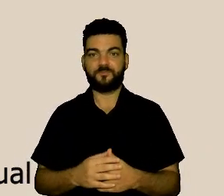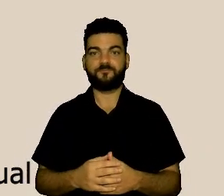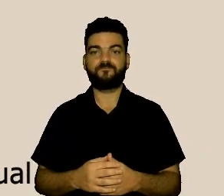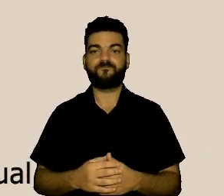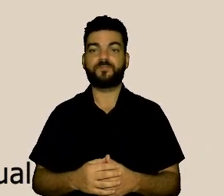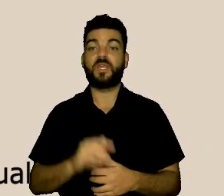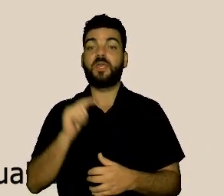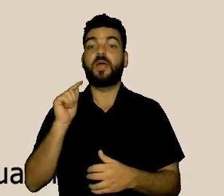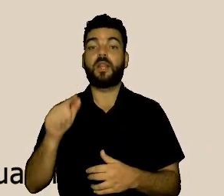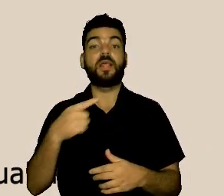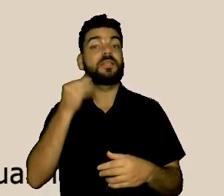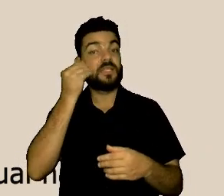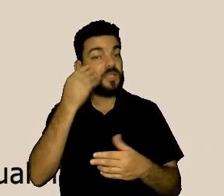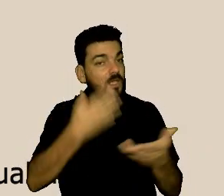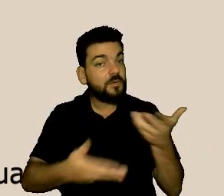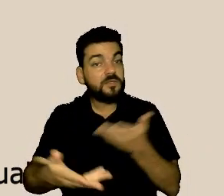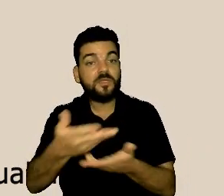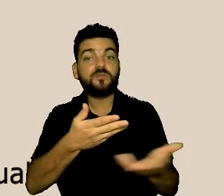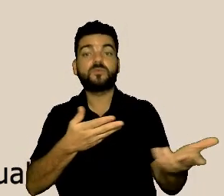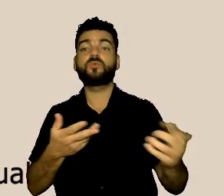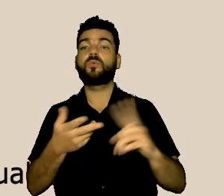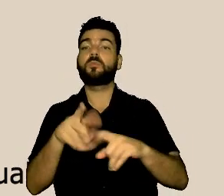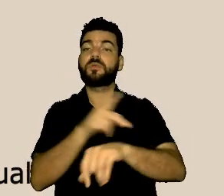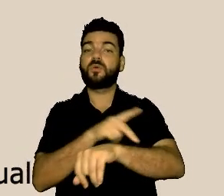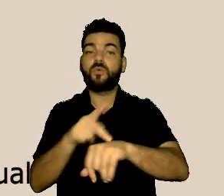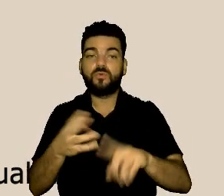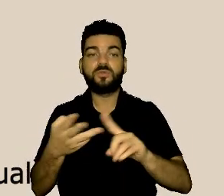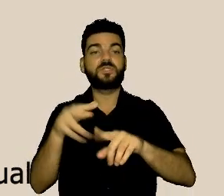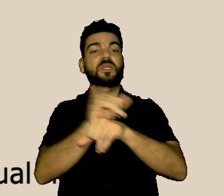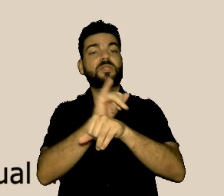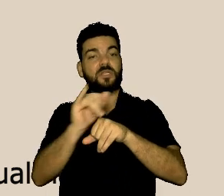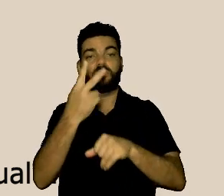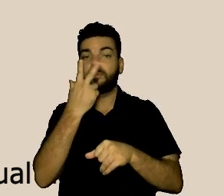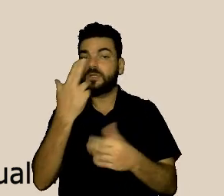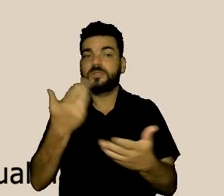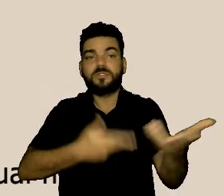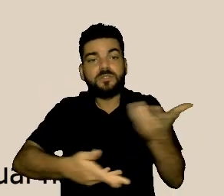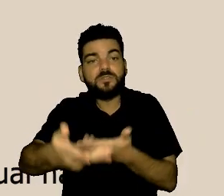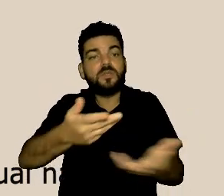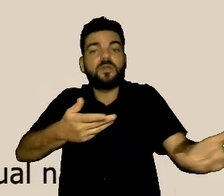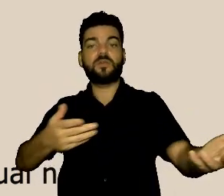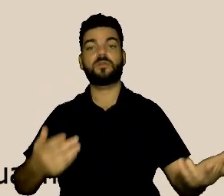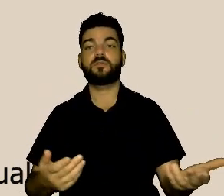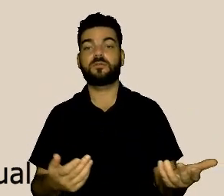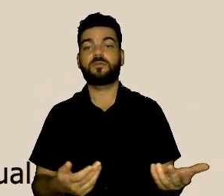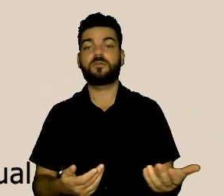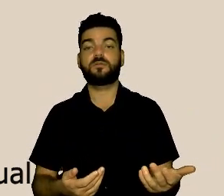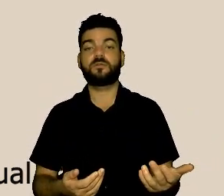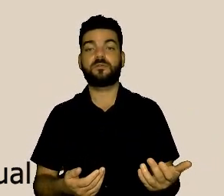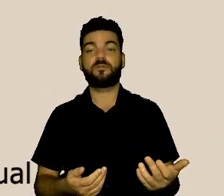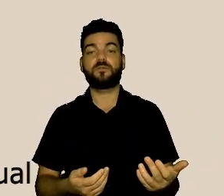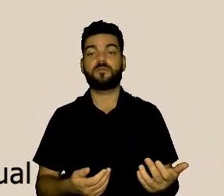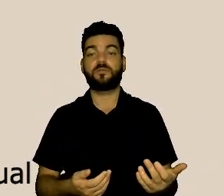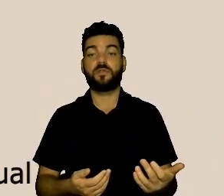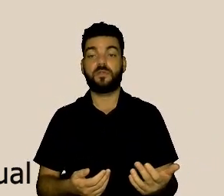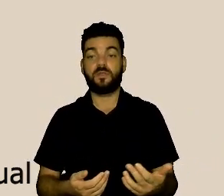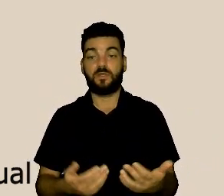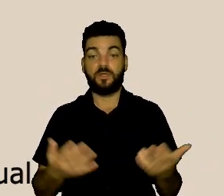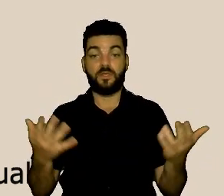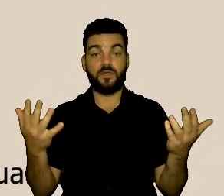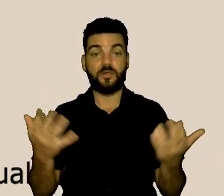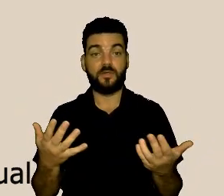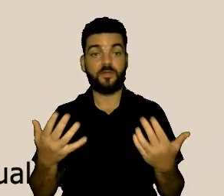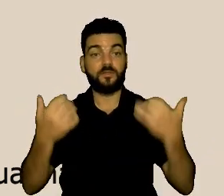estratégico. E nós vamos verificar que, às vezes, esses objetivos podem ser